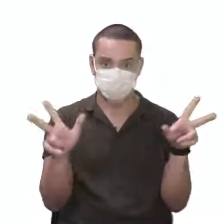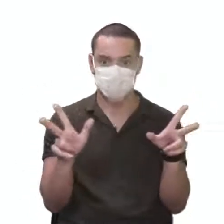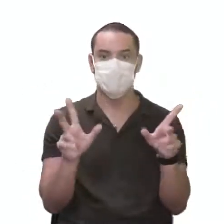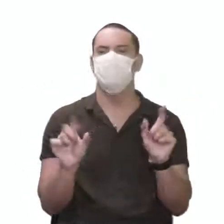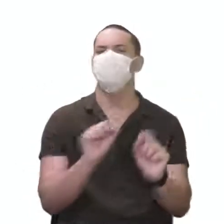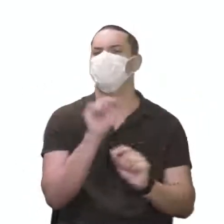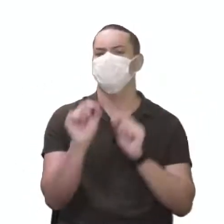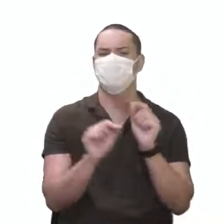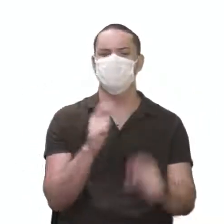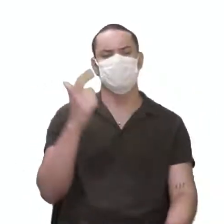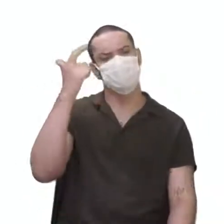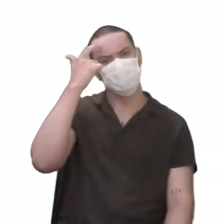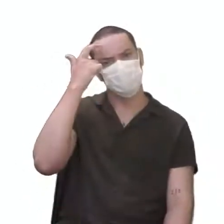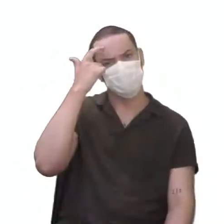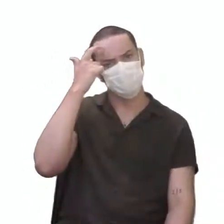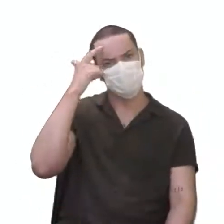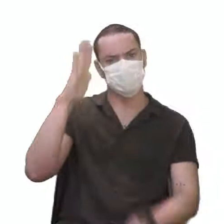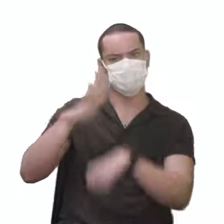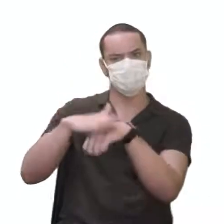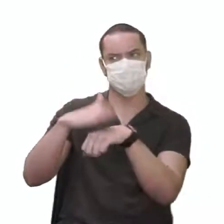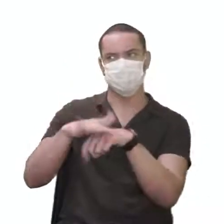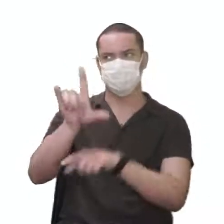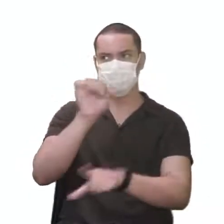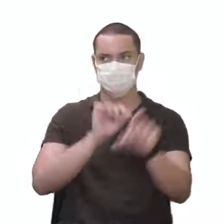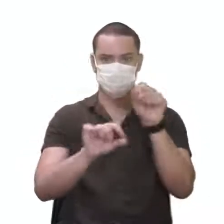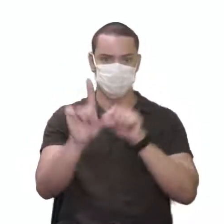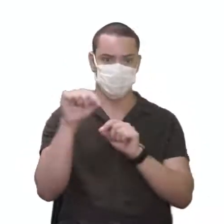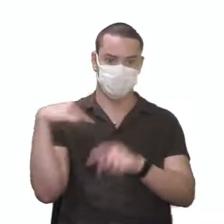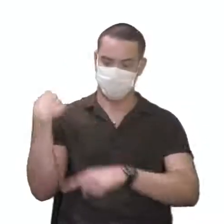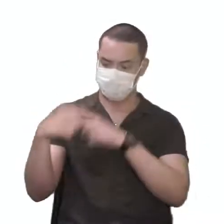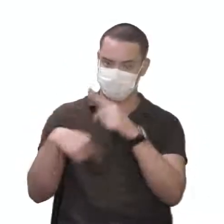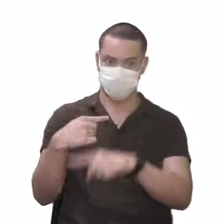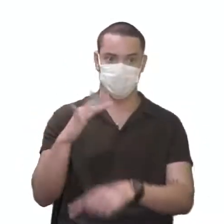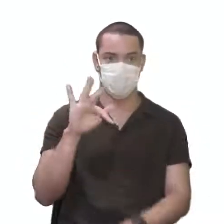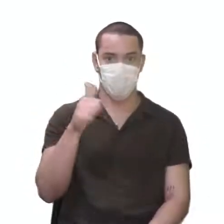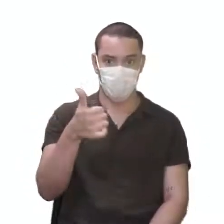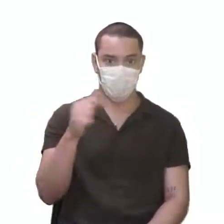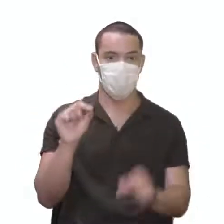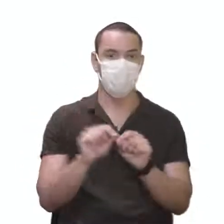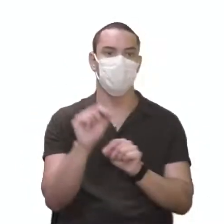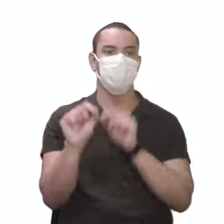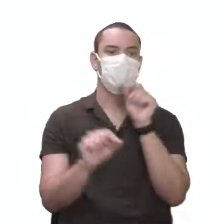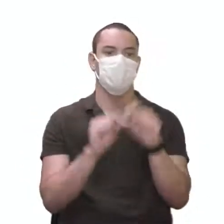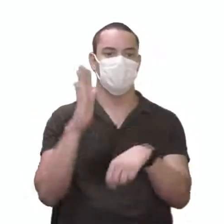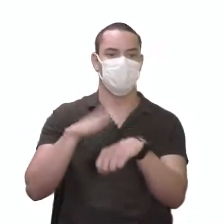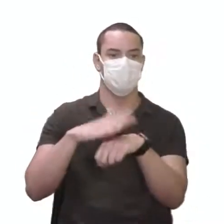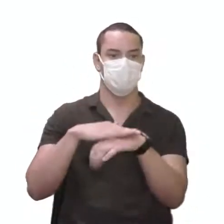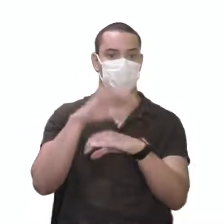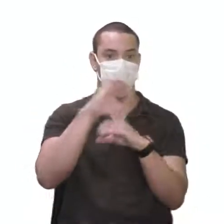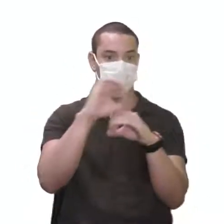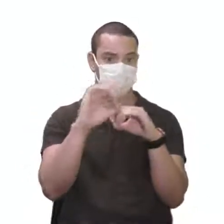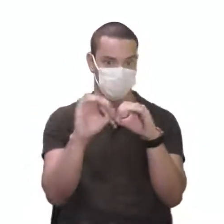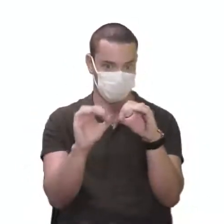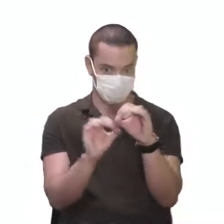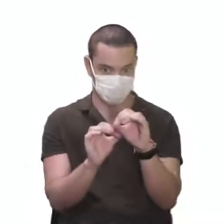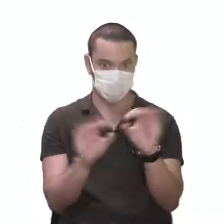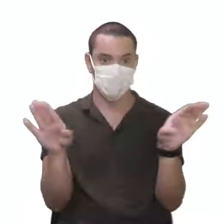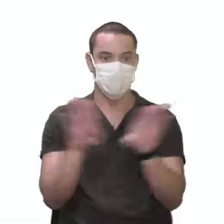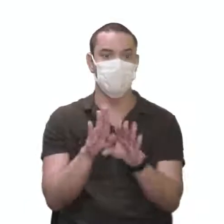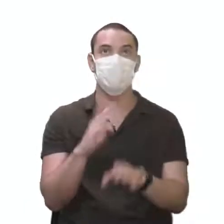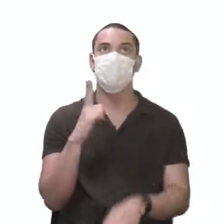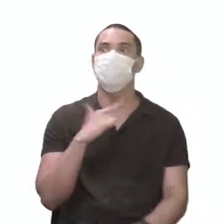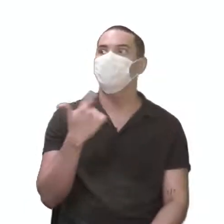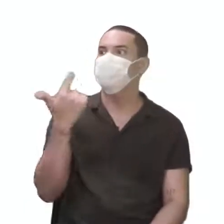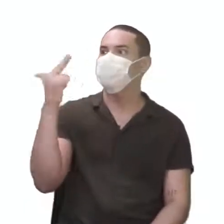ele pegou indivíduos dessa geração F1 e fez o processo de autofecundação. Aí, ele obteve um